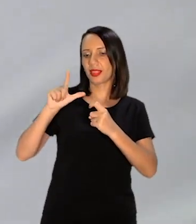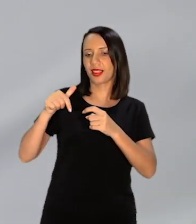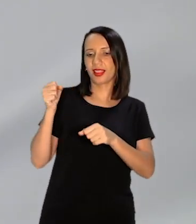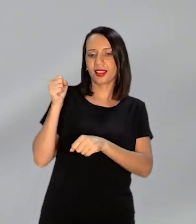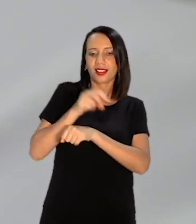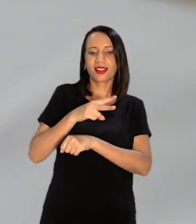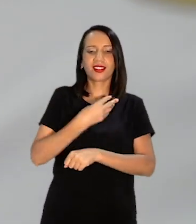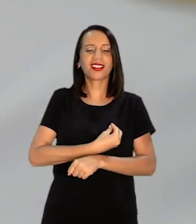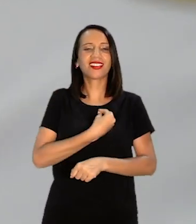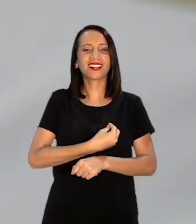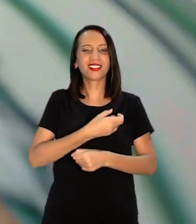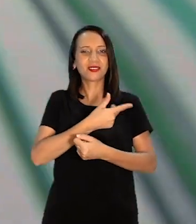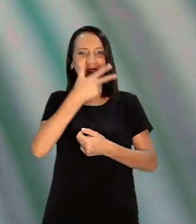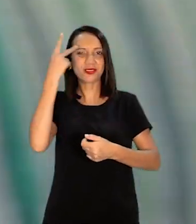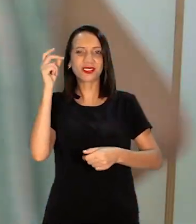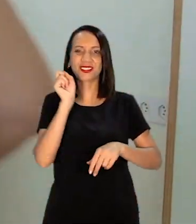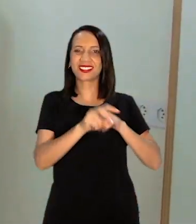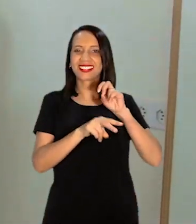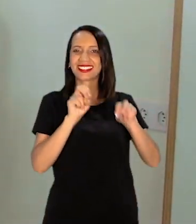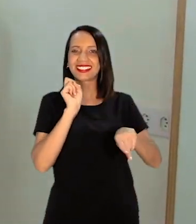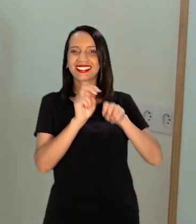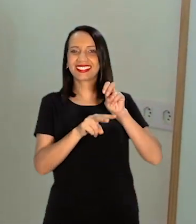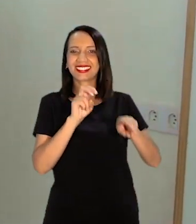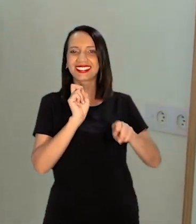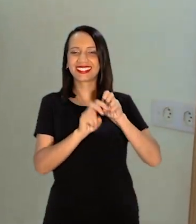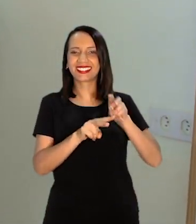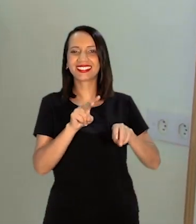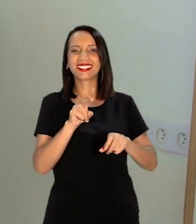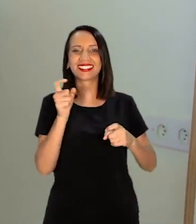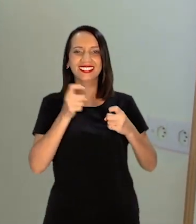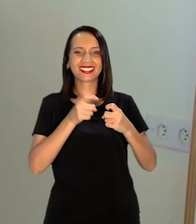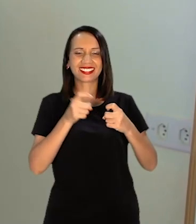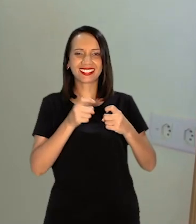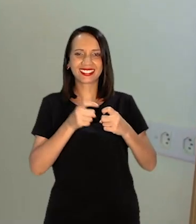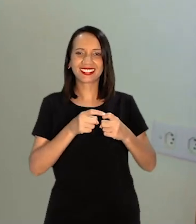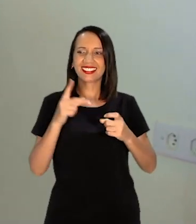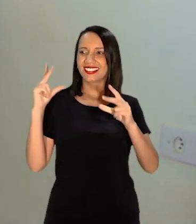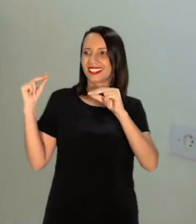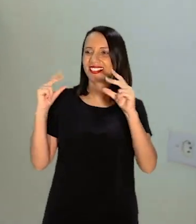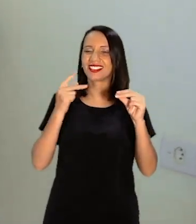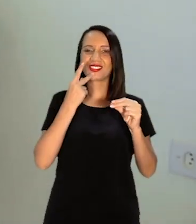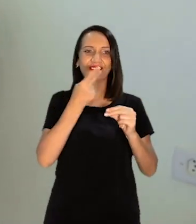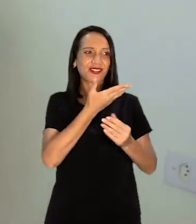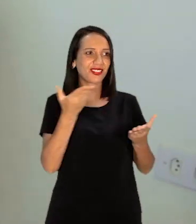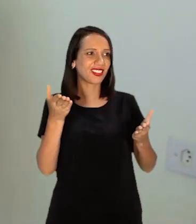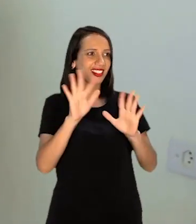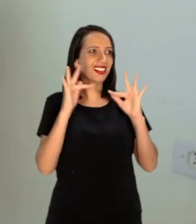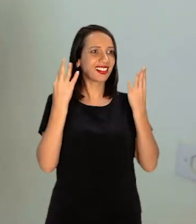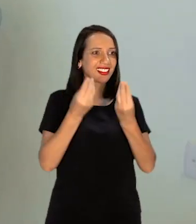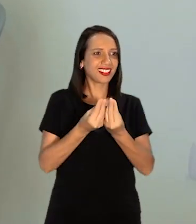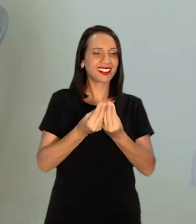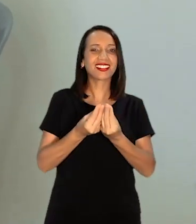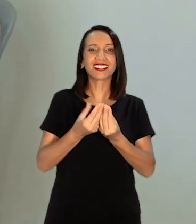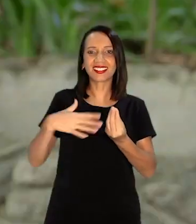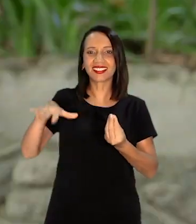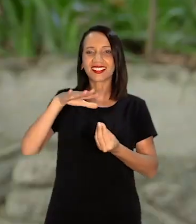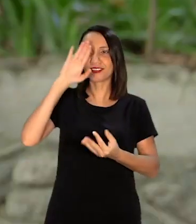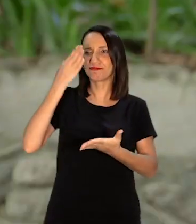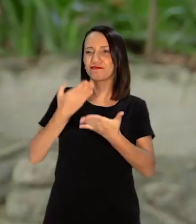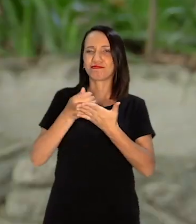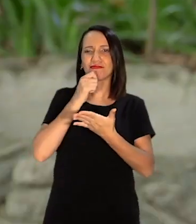eu entrei Várias pessoas Começaram a entrar E aí as pessoas Falam disso pra família Então quando a família